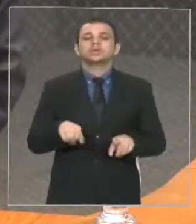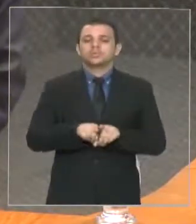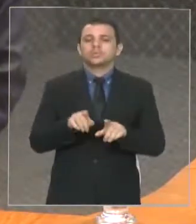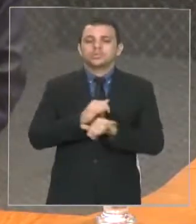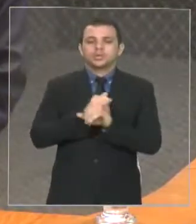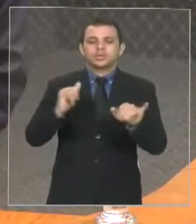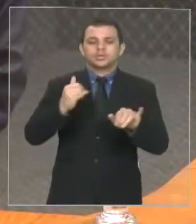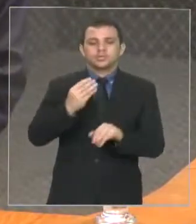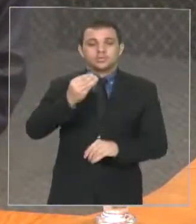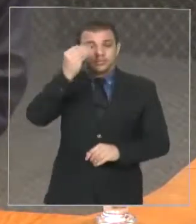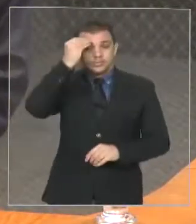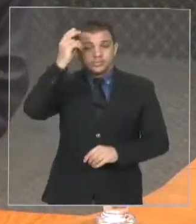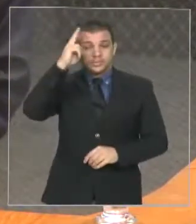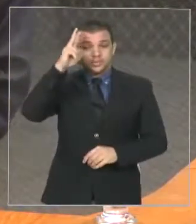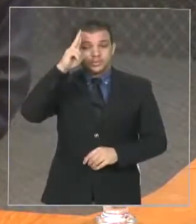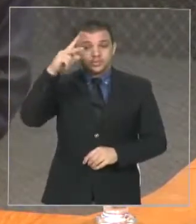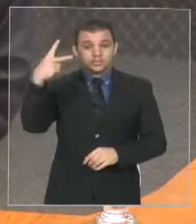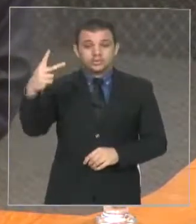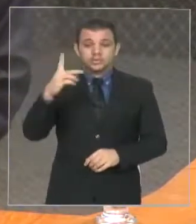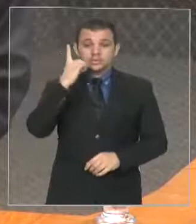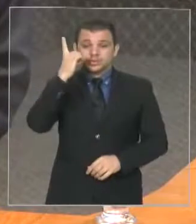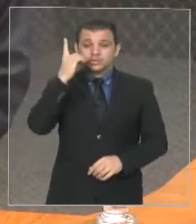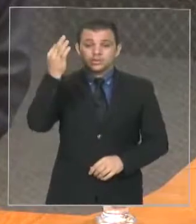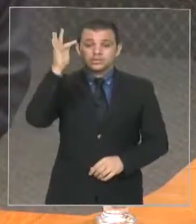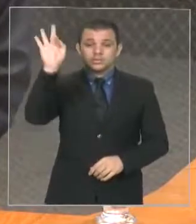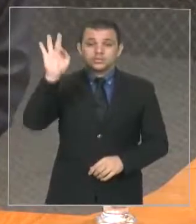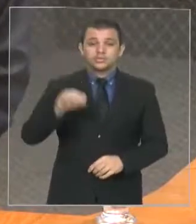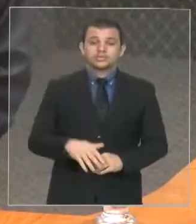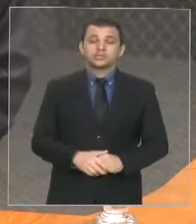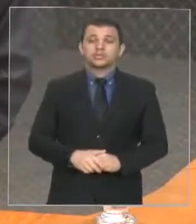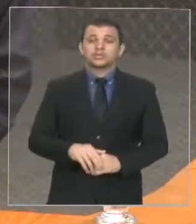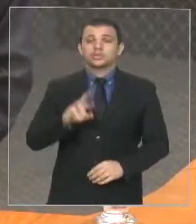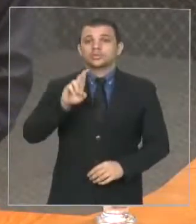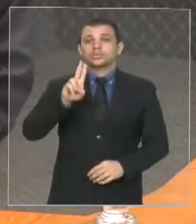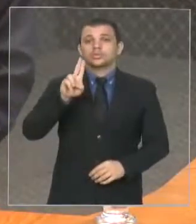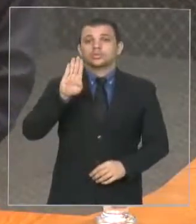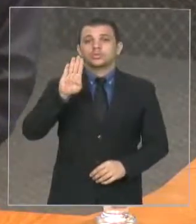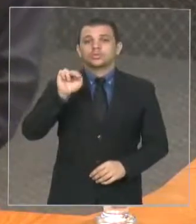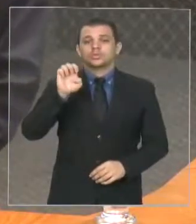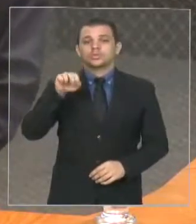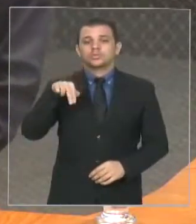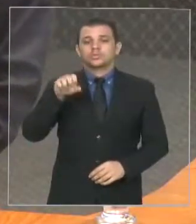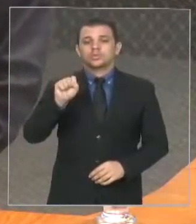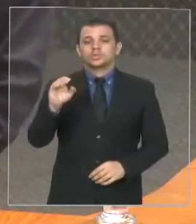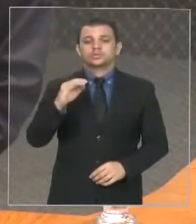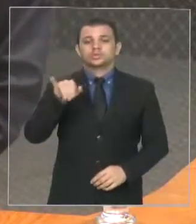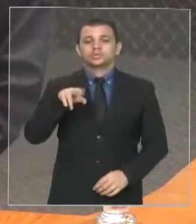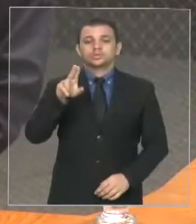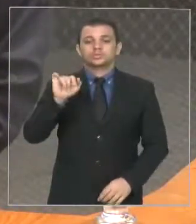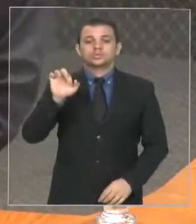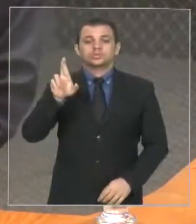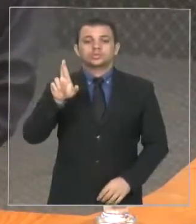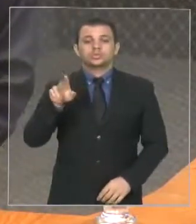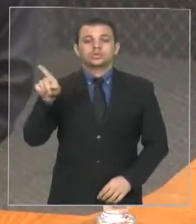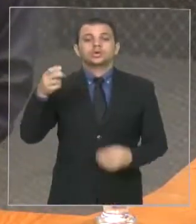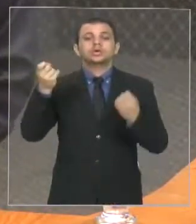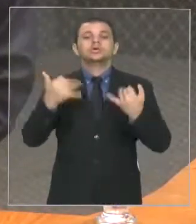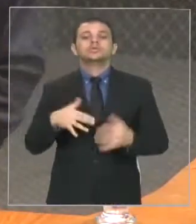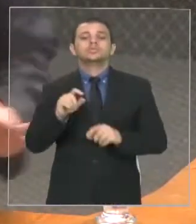pelo deputado federal Rubem Júnior, que debitava nos ombros